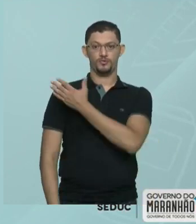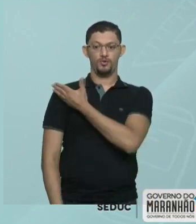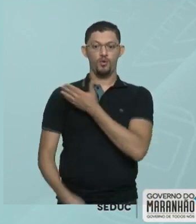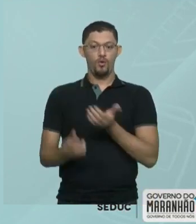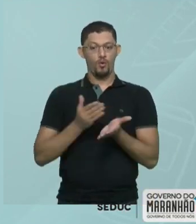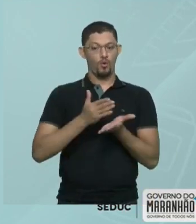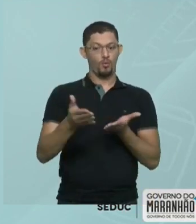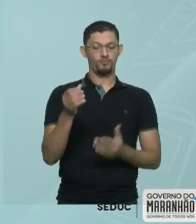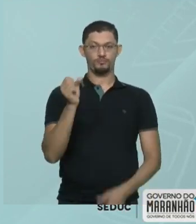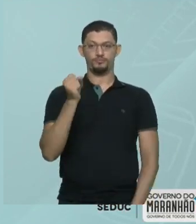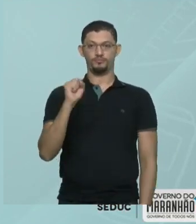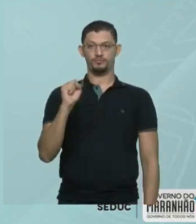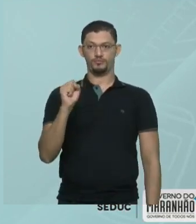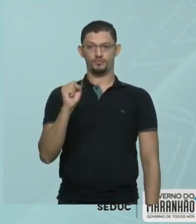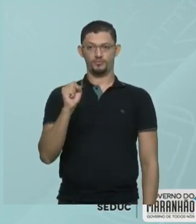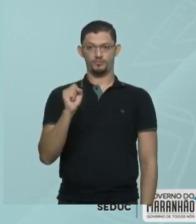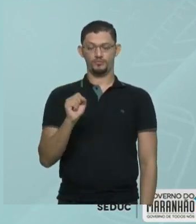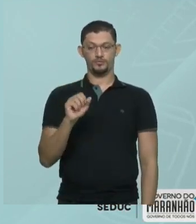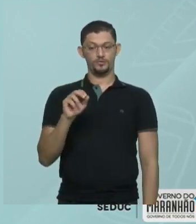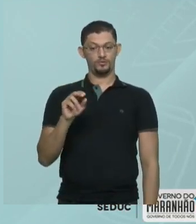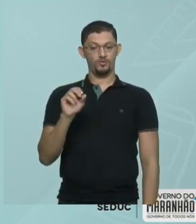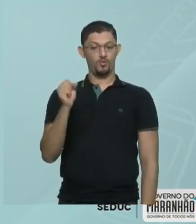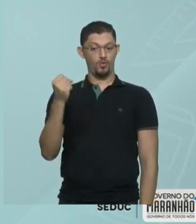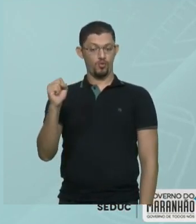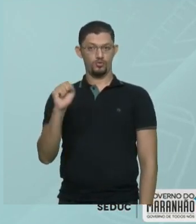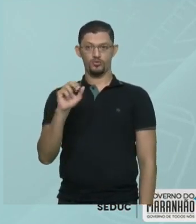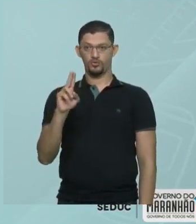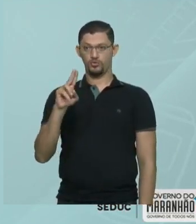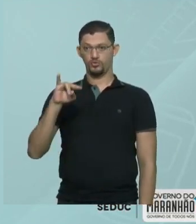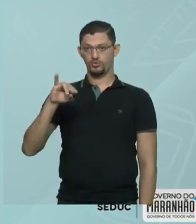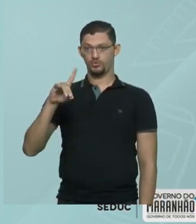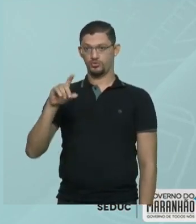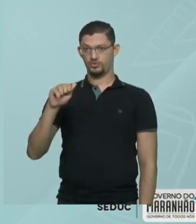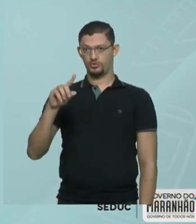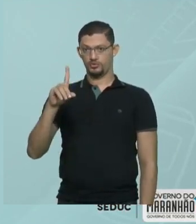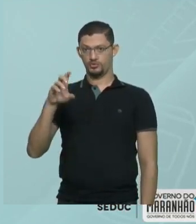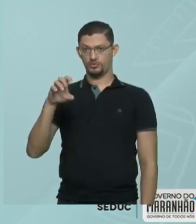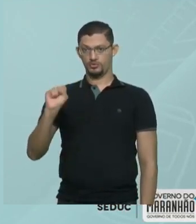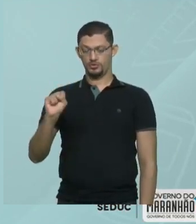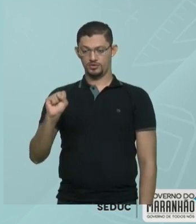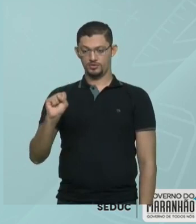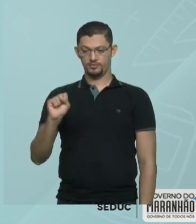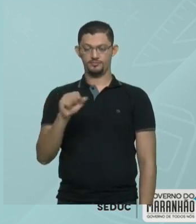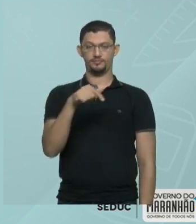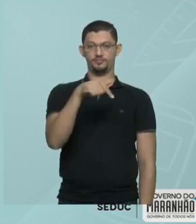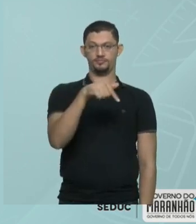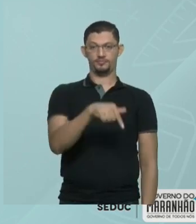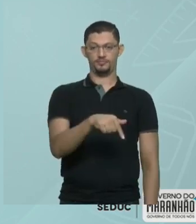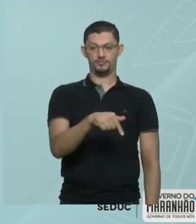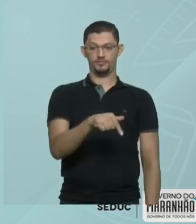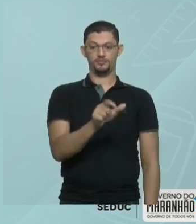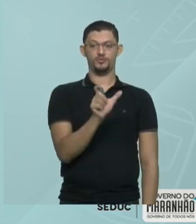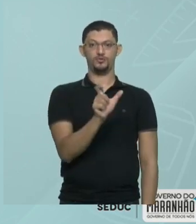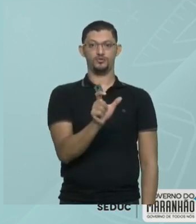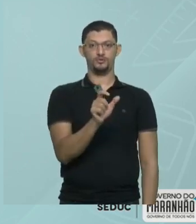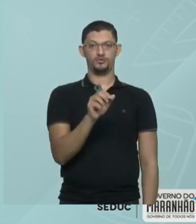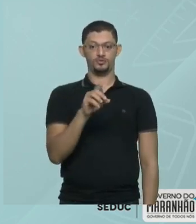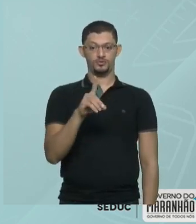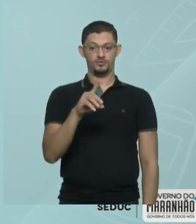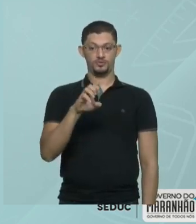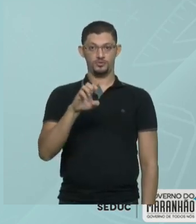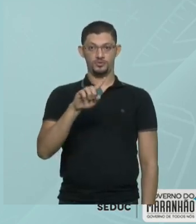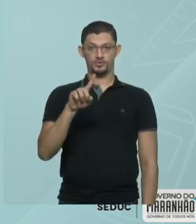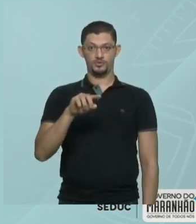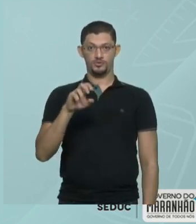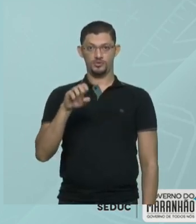8. Esse 8 quer dizer que eu tenho 8 unidades. 7, esse 7 está onde? Nas dezenas.